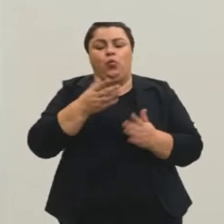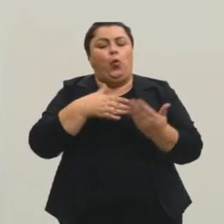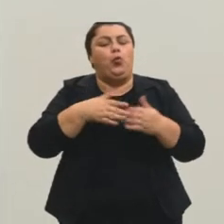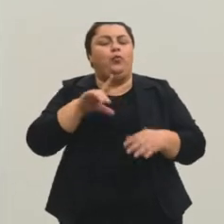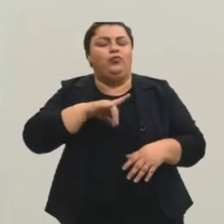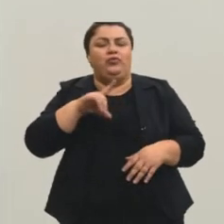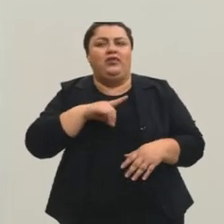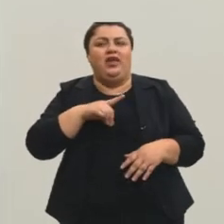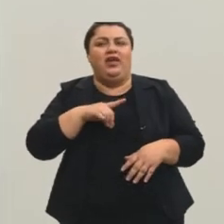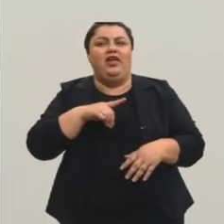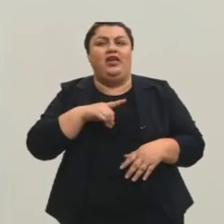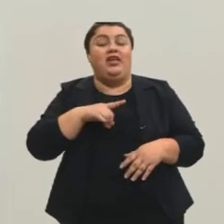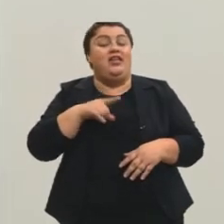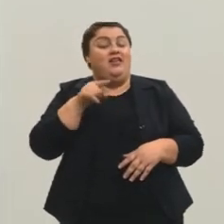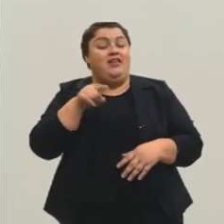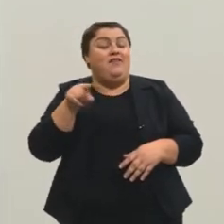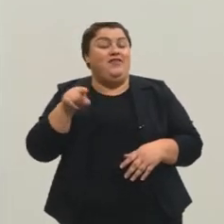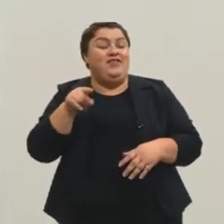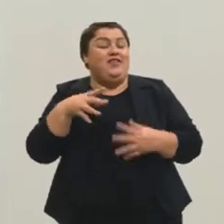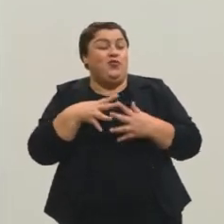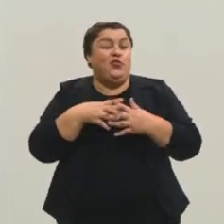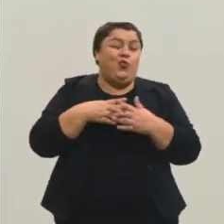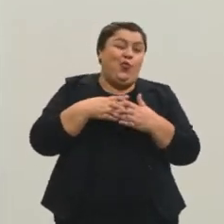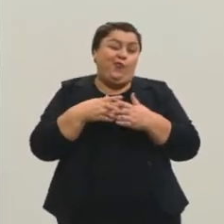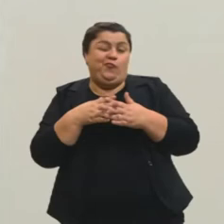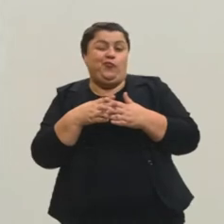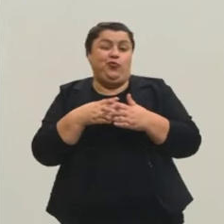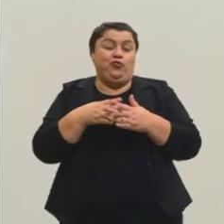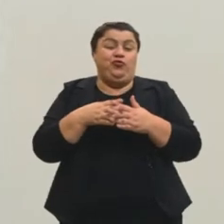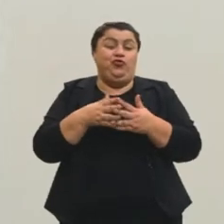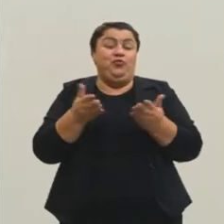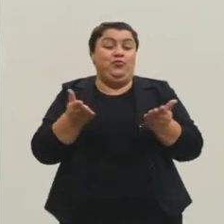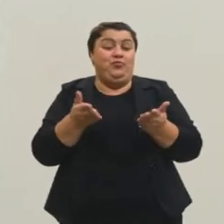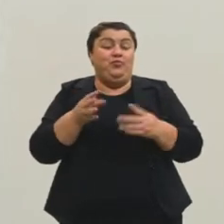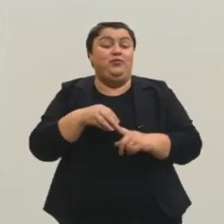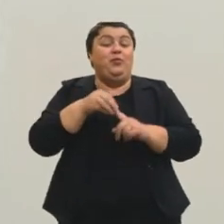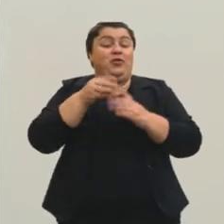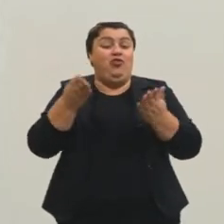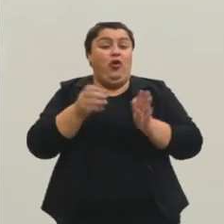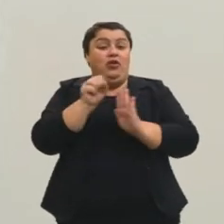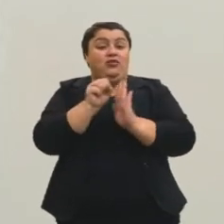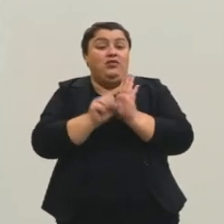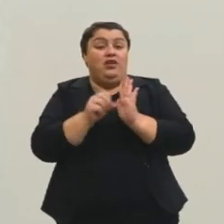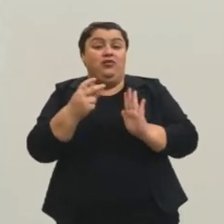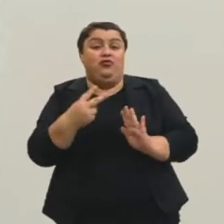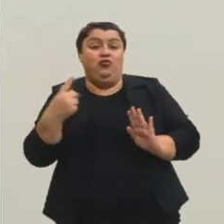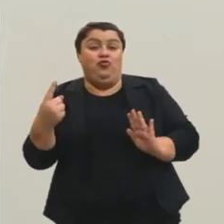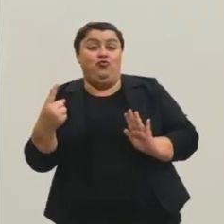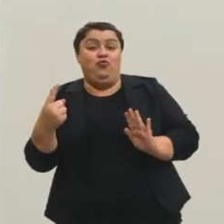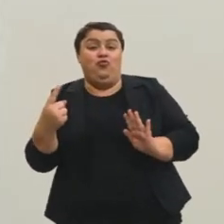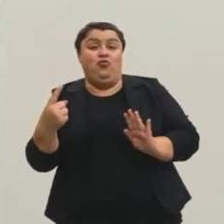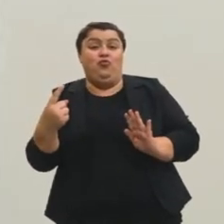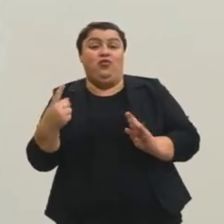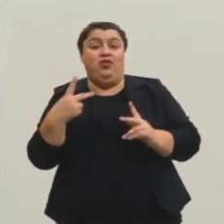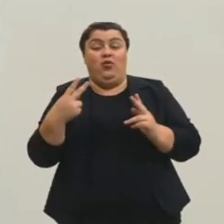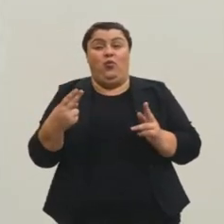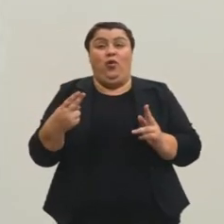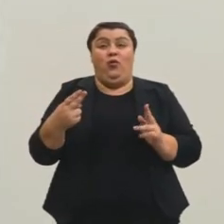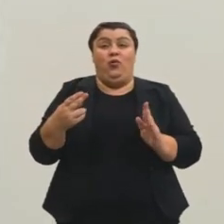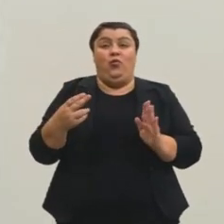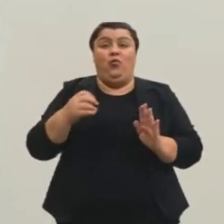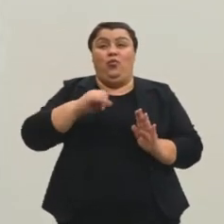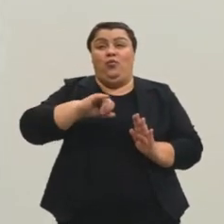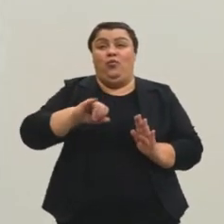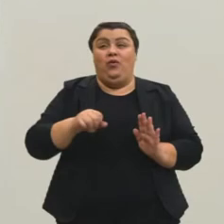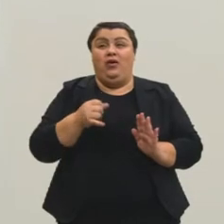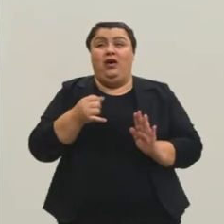e a galera confunde muito isso, principalmente no século 21 hoje. Opinião com argumentação. A opinião cada um